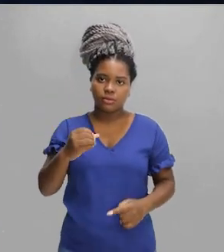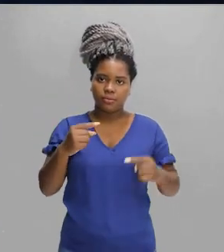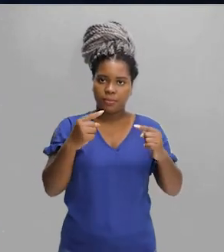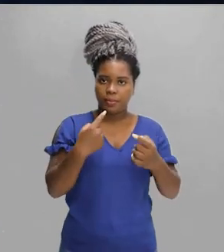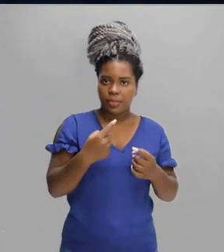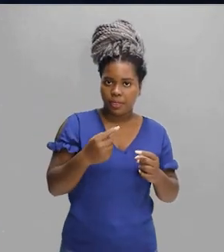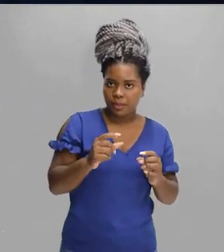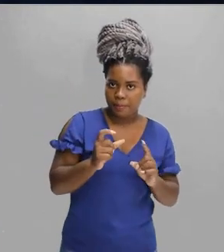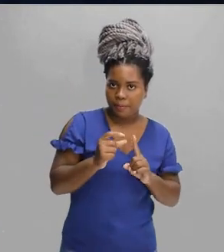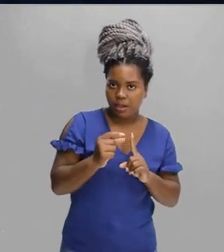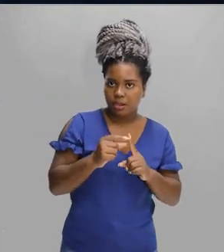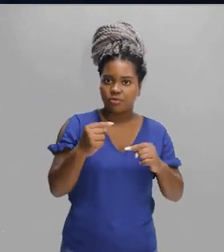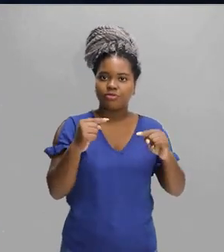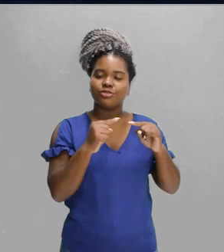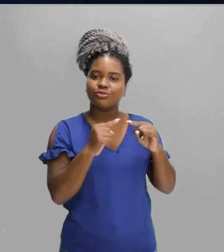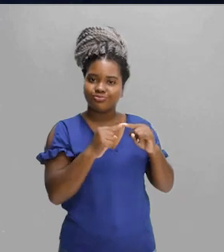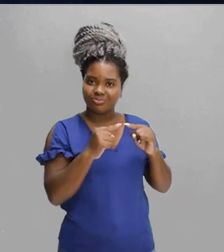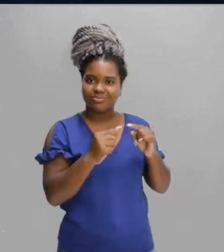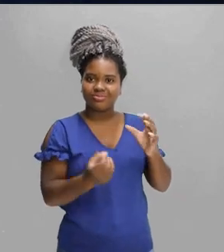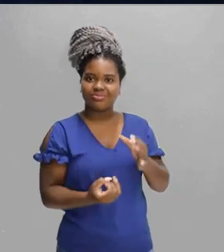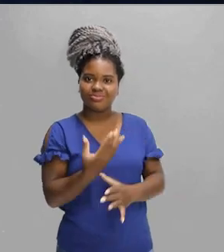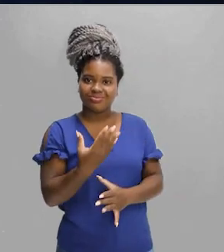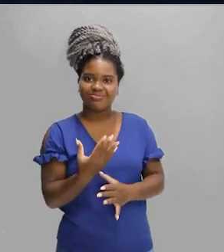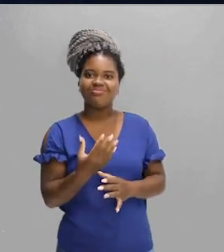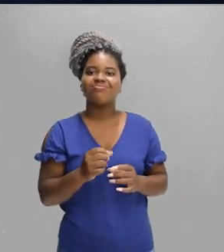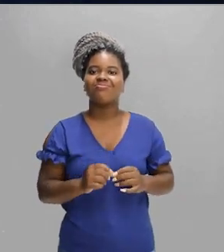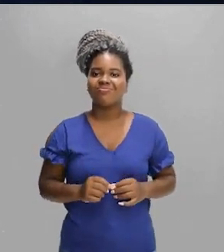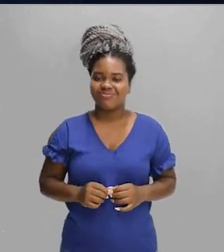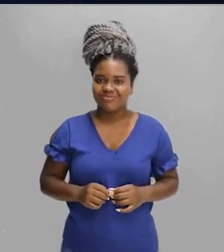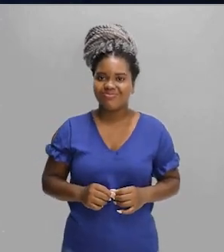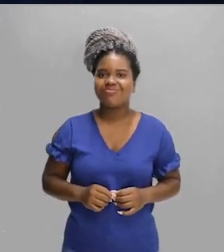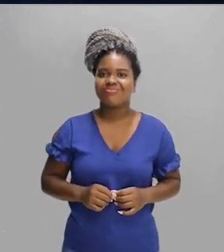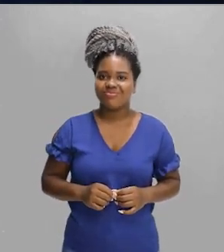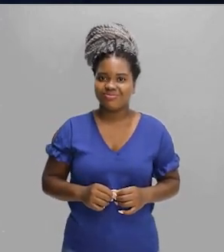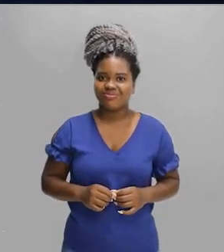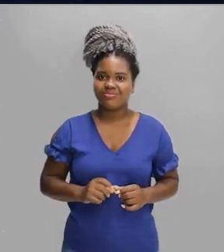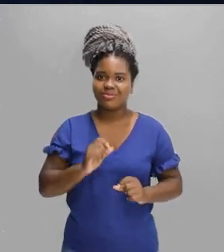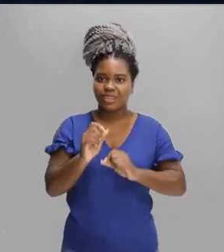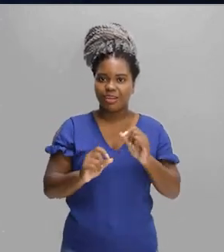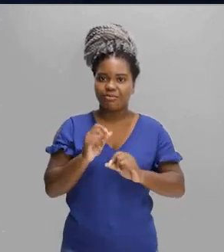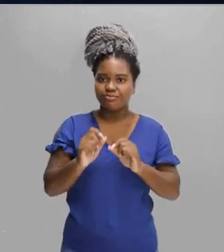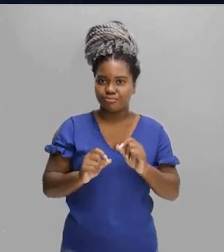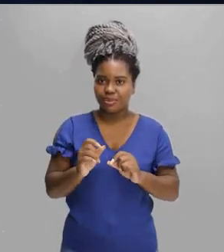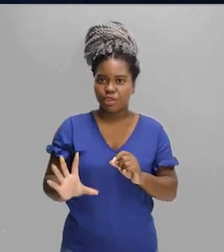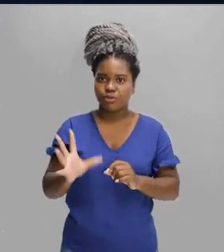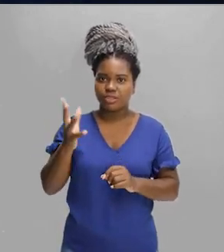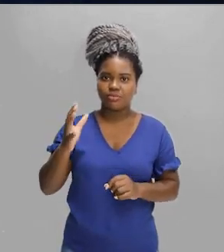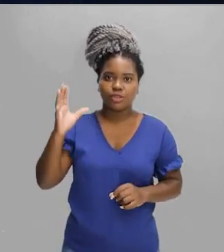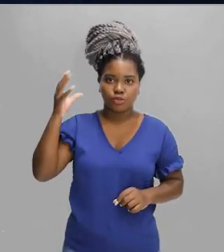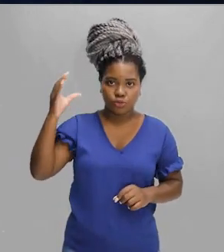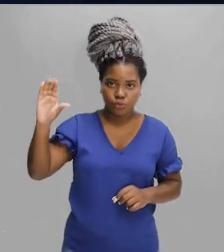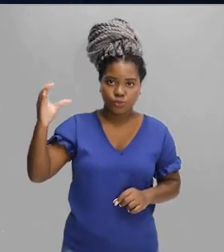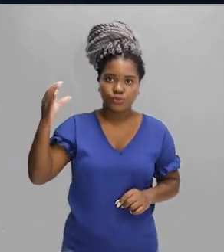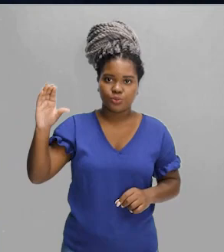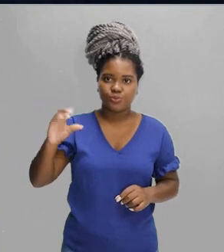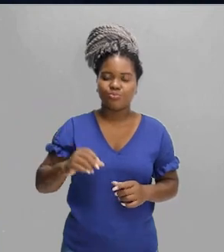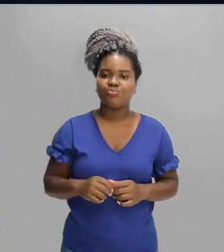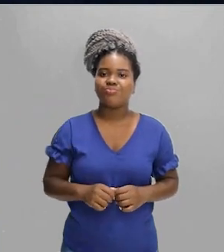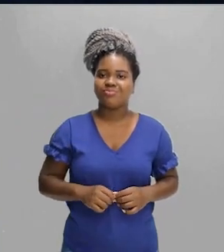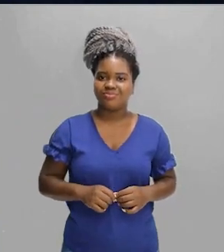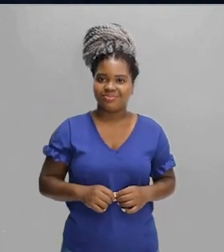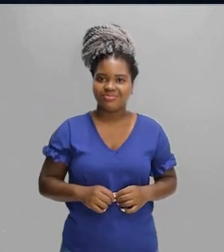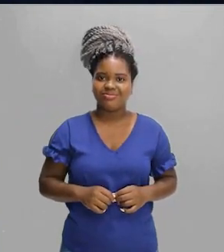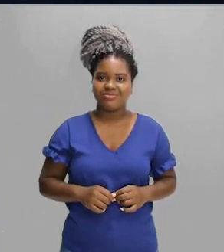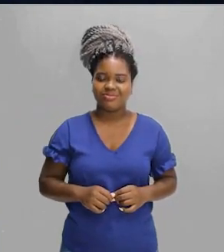começaram a surgir para descrever novas tecnologias ou fenômenos culturais. Aí entra exatamente naquilo que eu estava falando para vocês. Então,